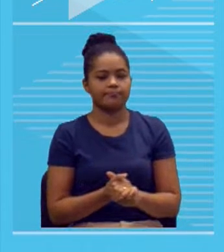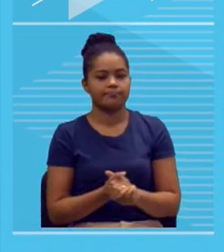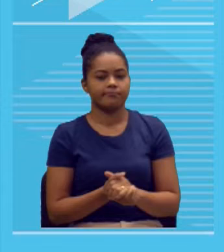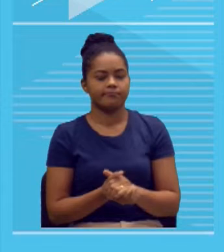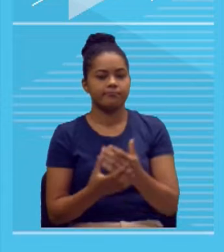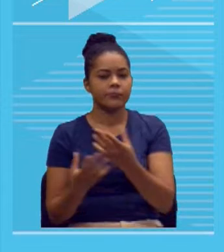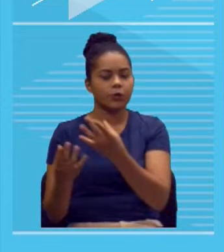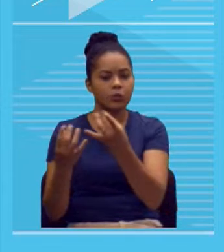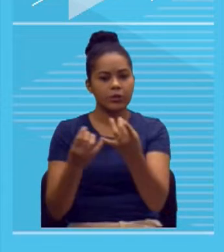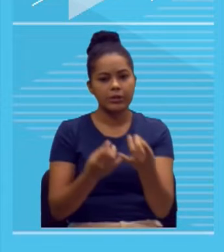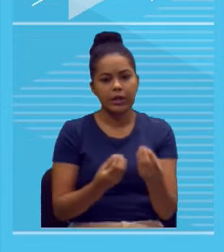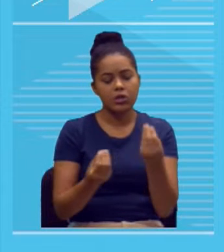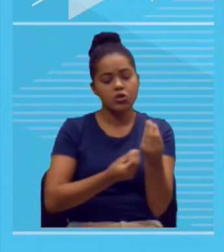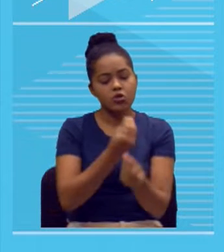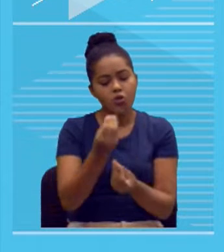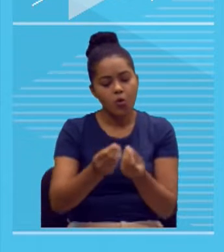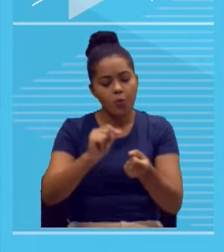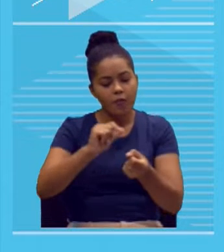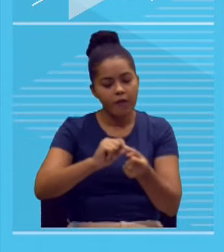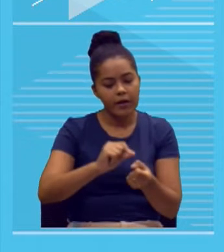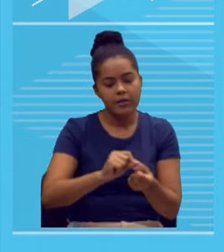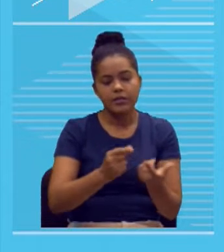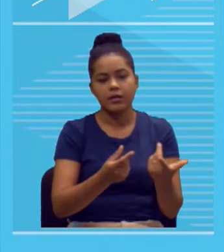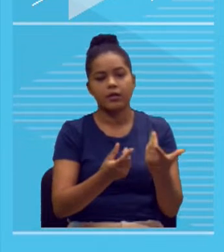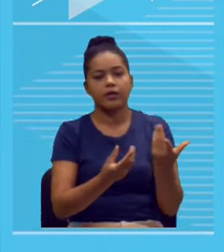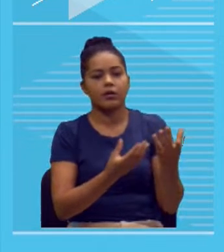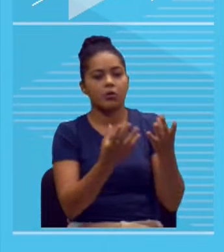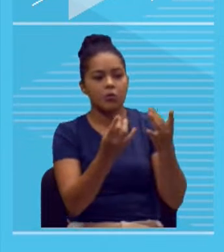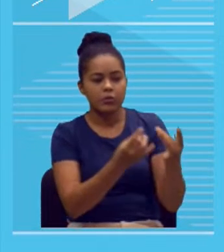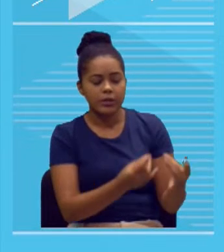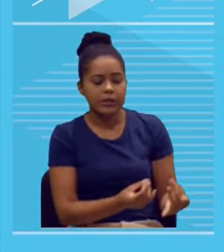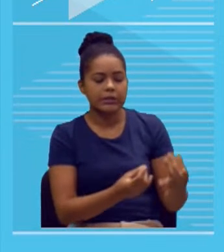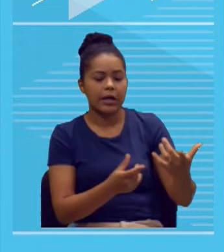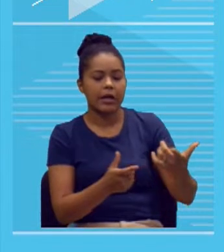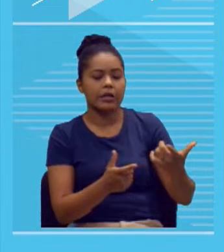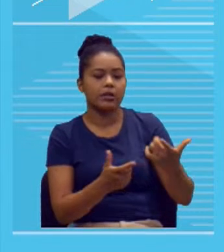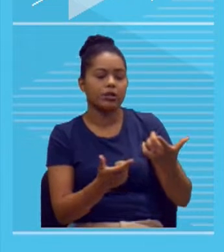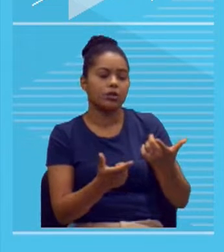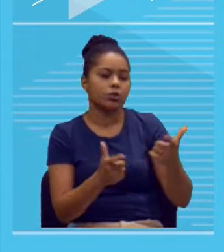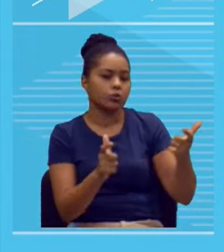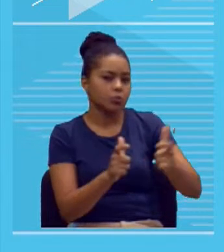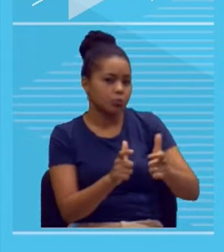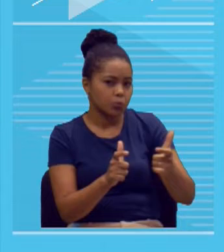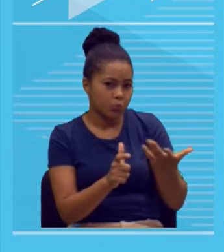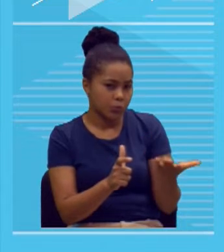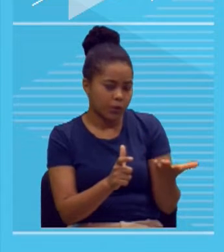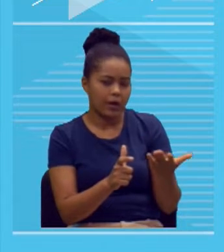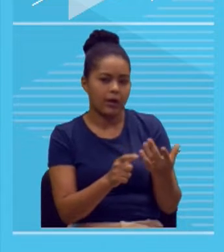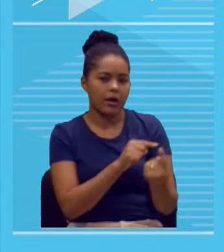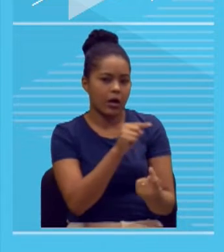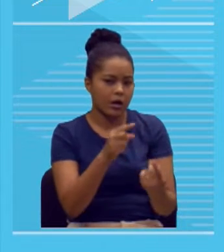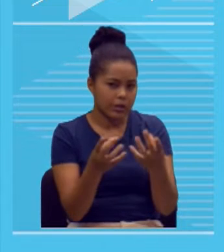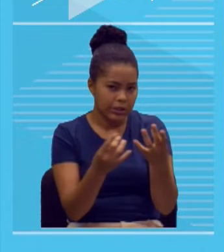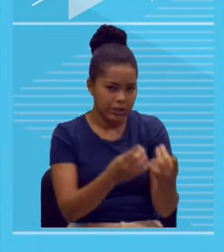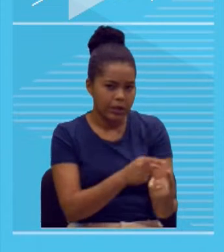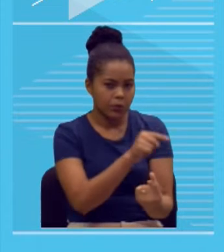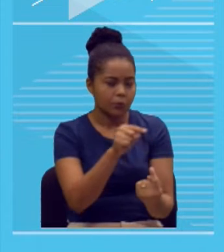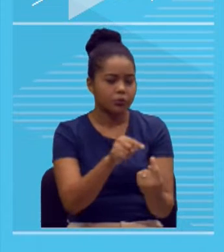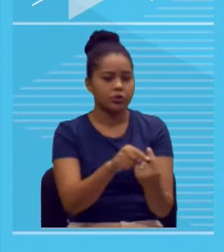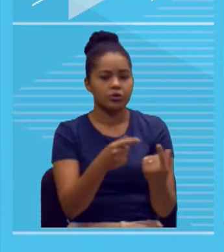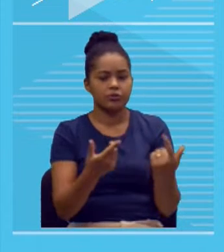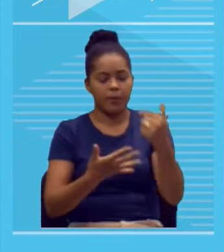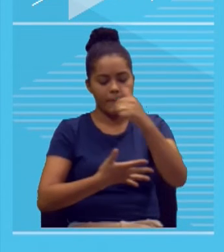pode detalhar a ação, você pode detalhar o modo meio, tá certo? A finalidade, enfim, tem que aparecer lá